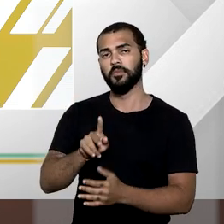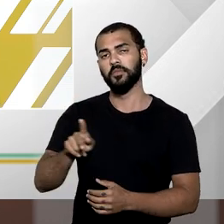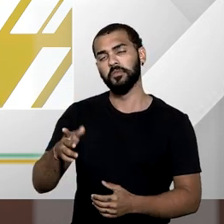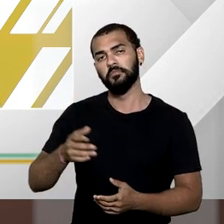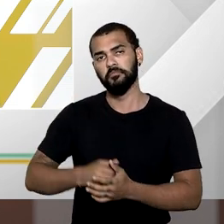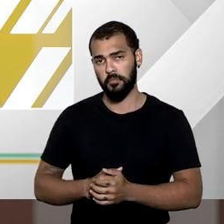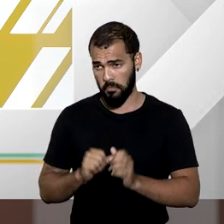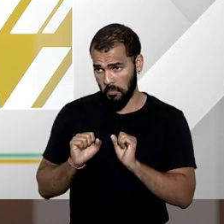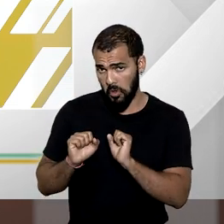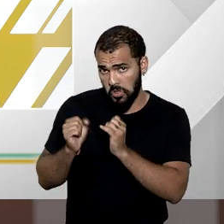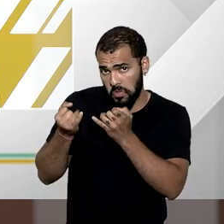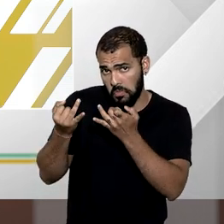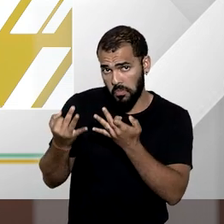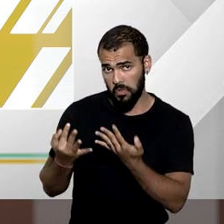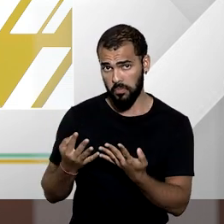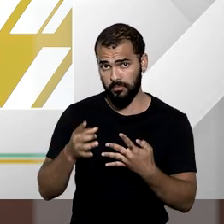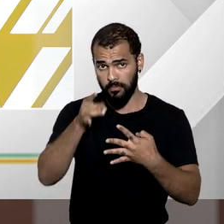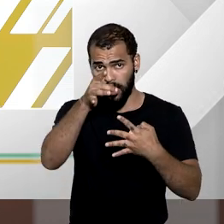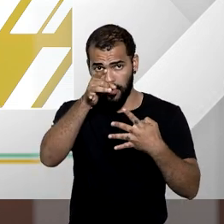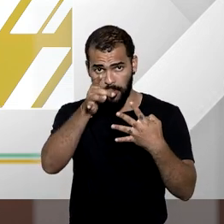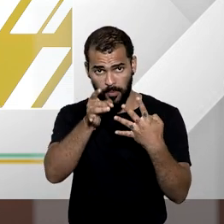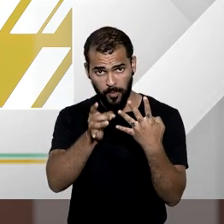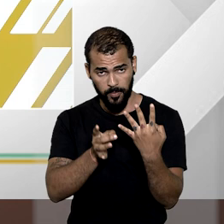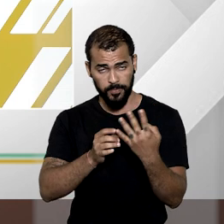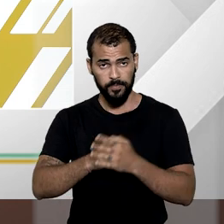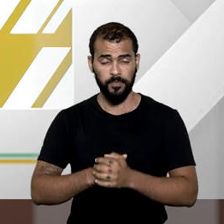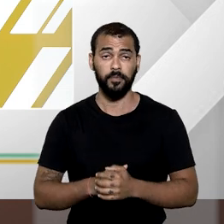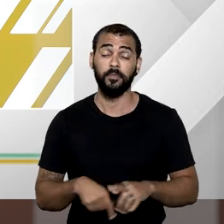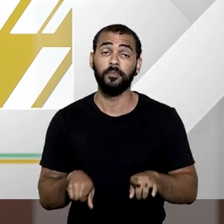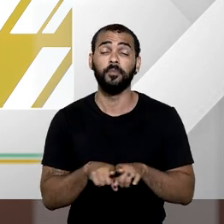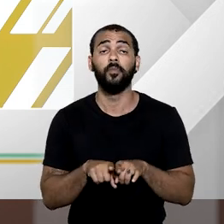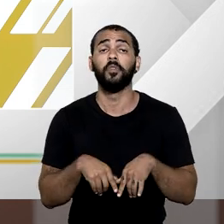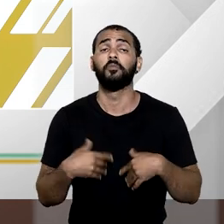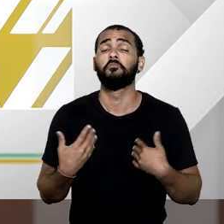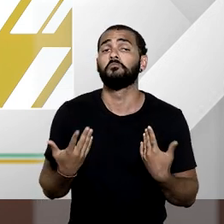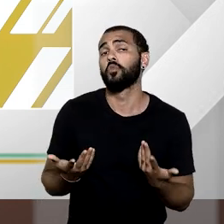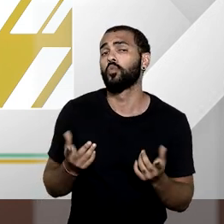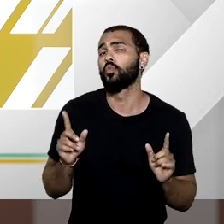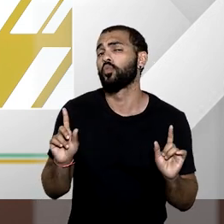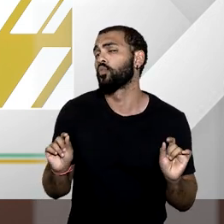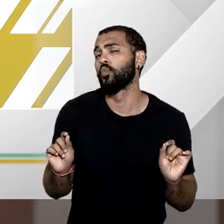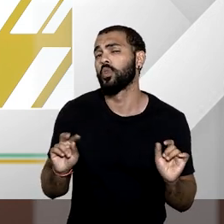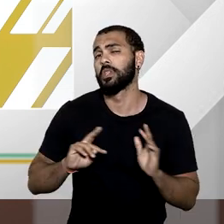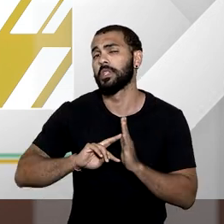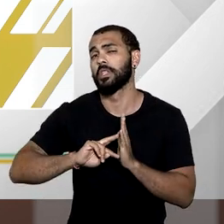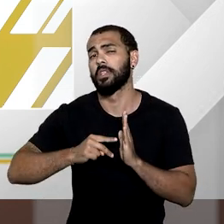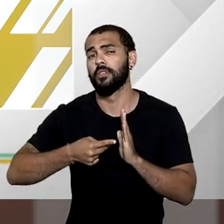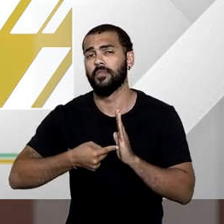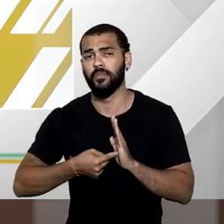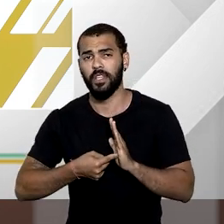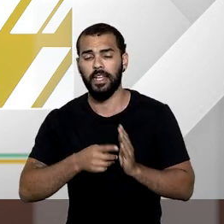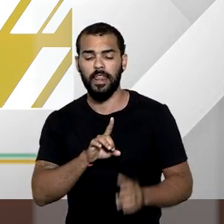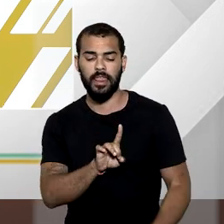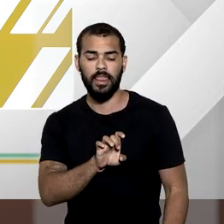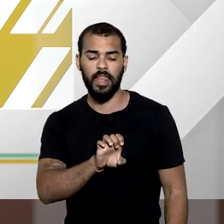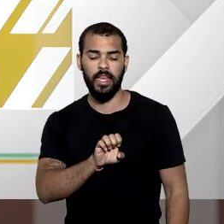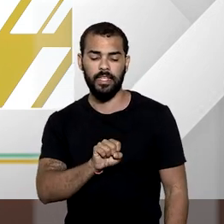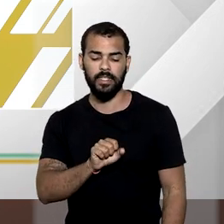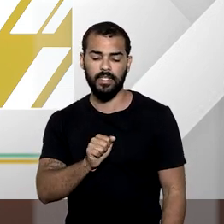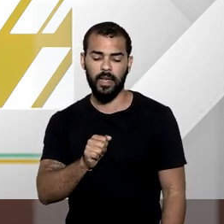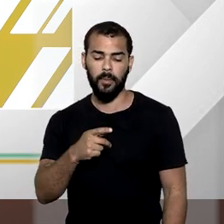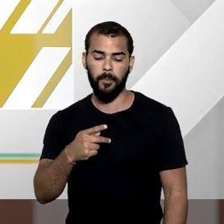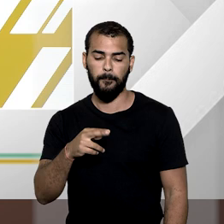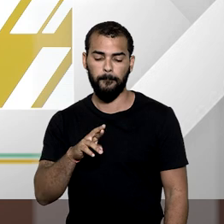Sérgio, poderia nos explicar cada uma delas? E, a propósito, qual o conceito geral de desapropriação?